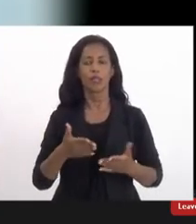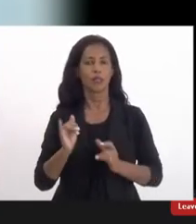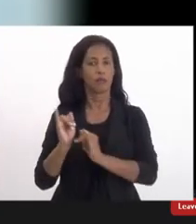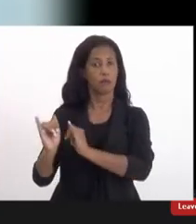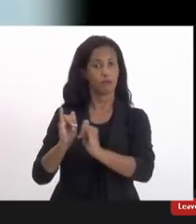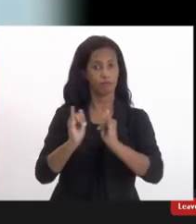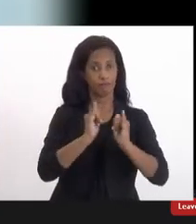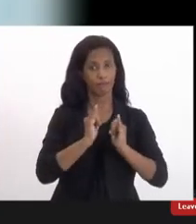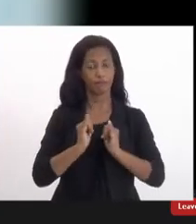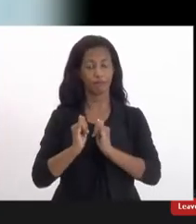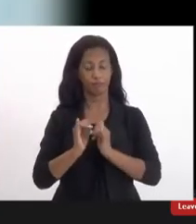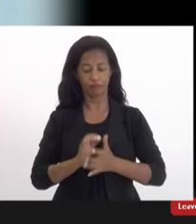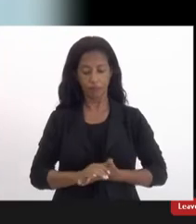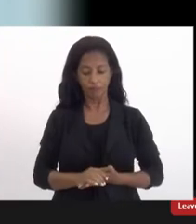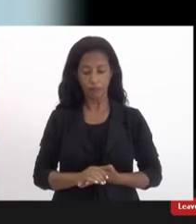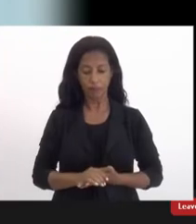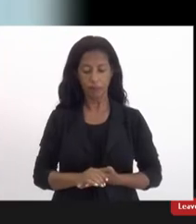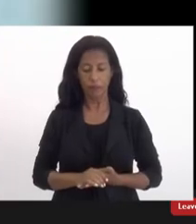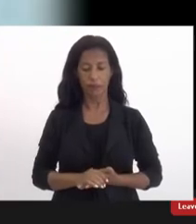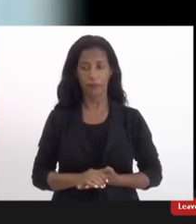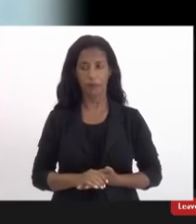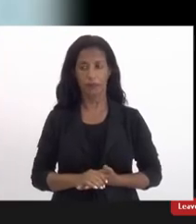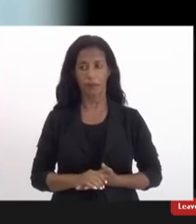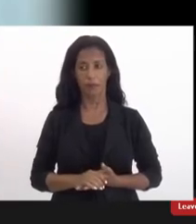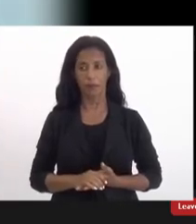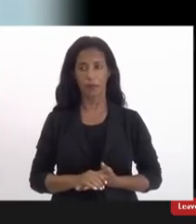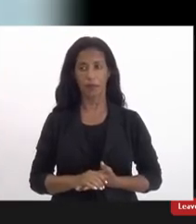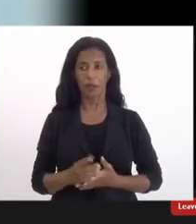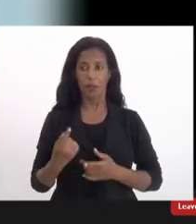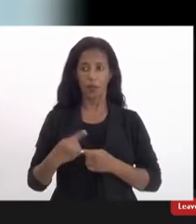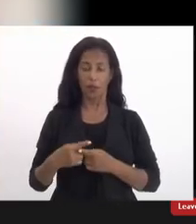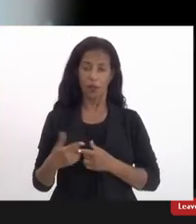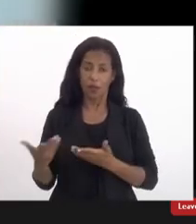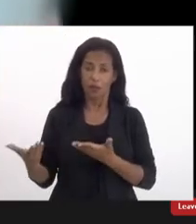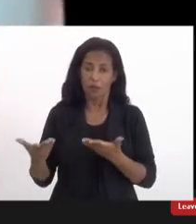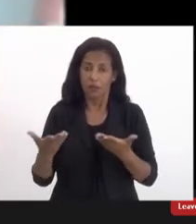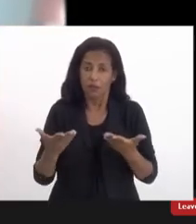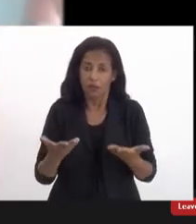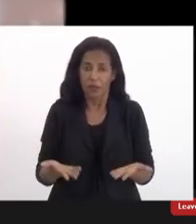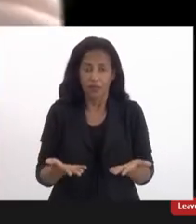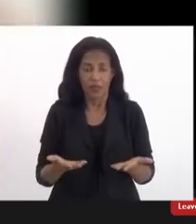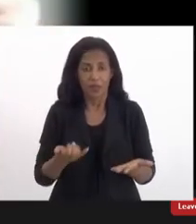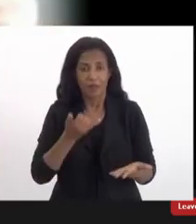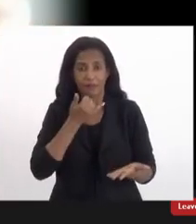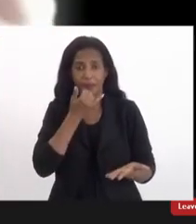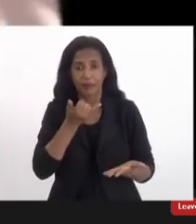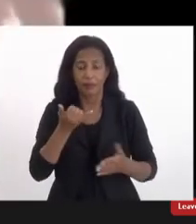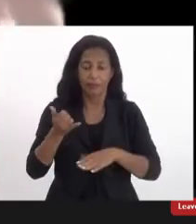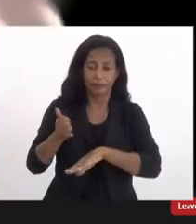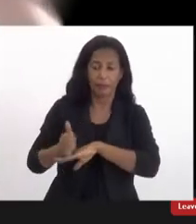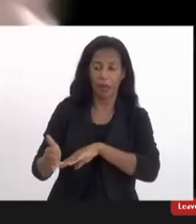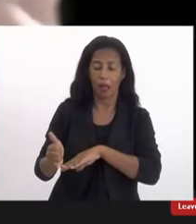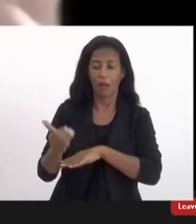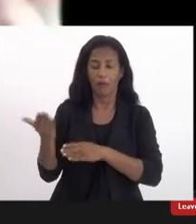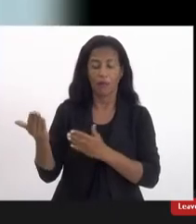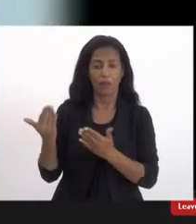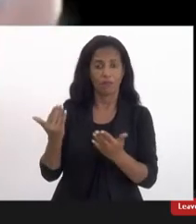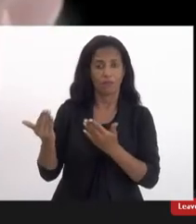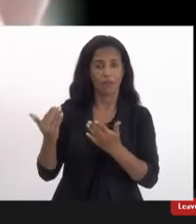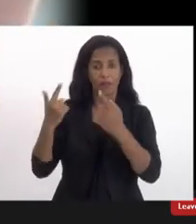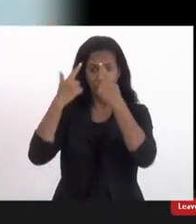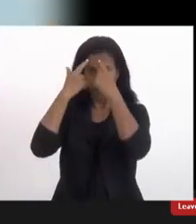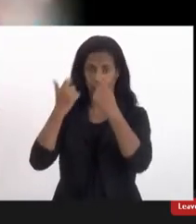de dados né e porque se não for dessa forma é um grande equívoco você equiparar